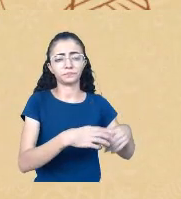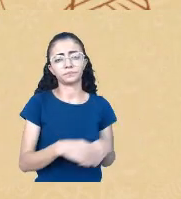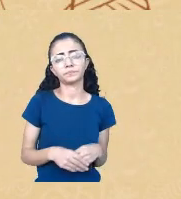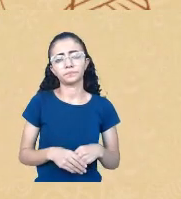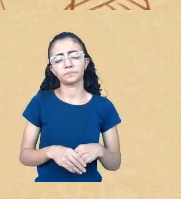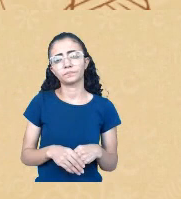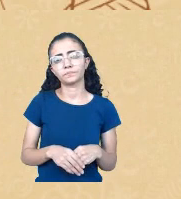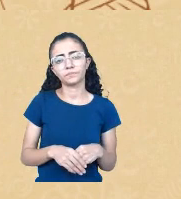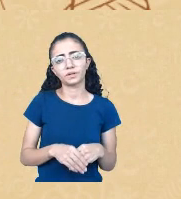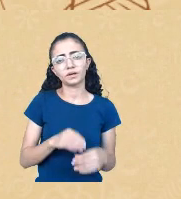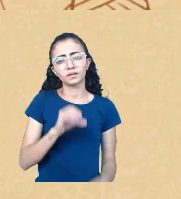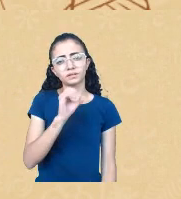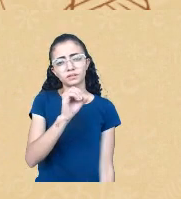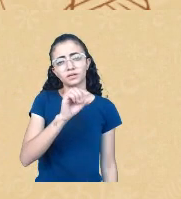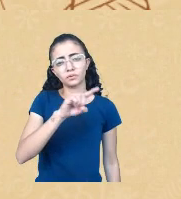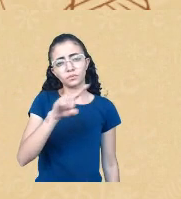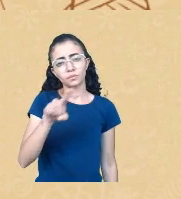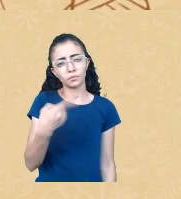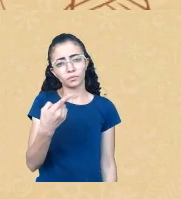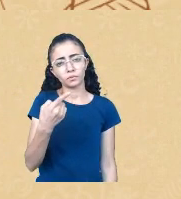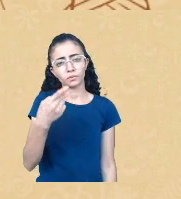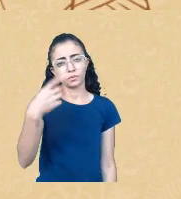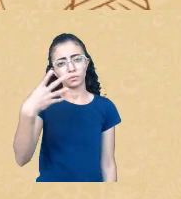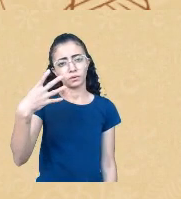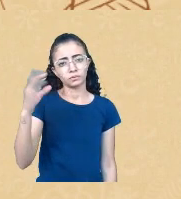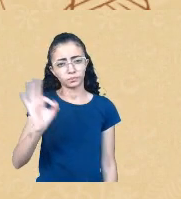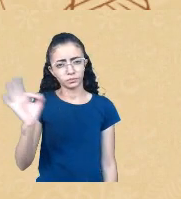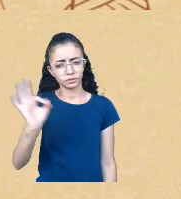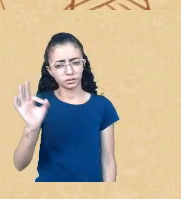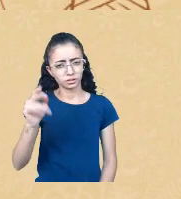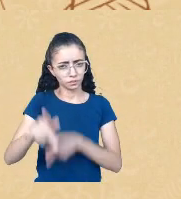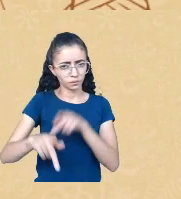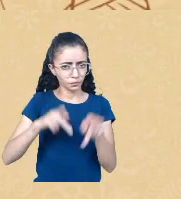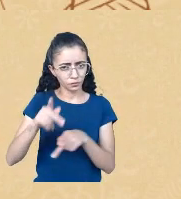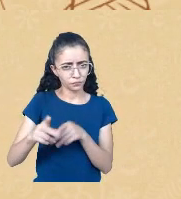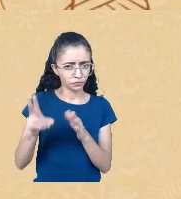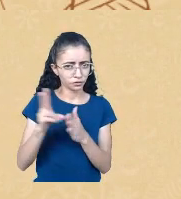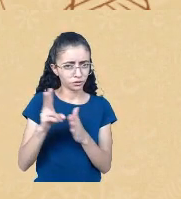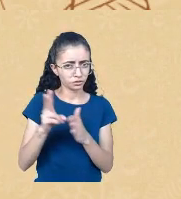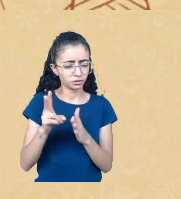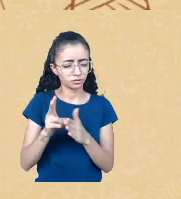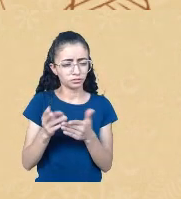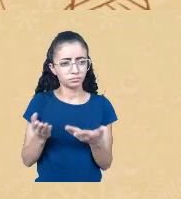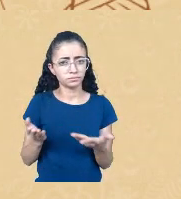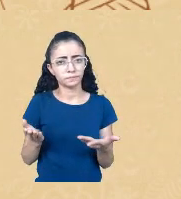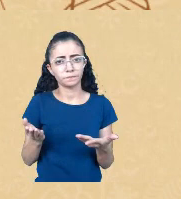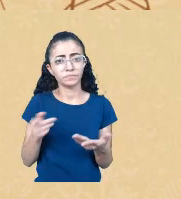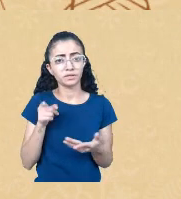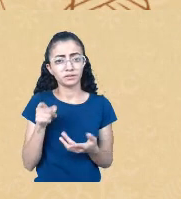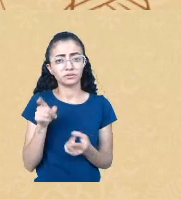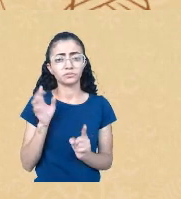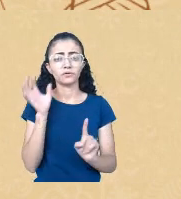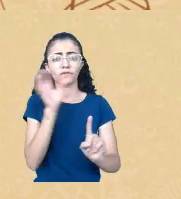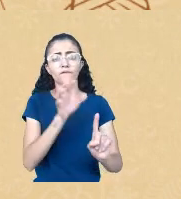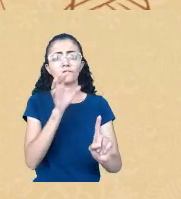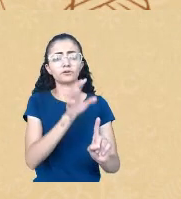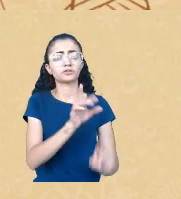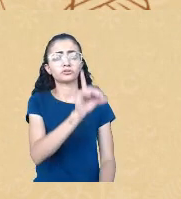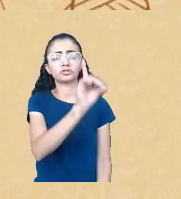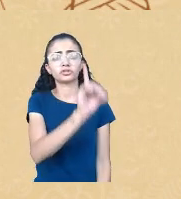.4% da população é indígena isso tem uma implicação direta no direito à terra